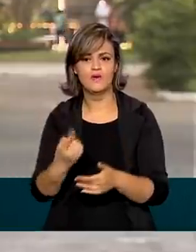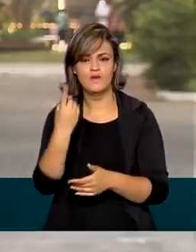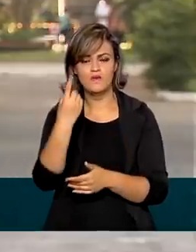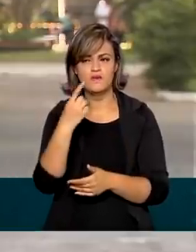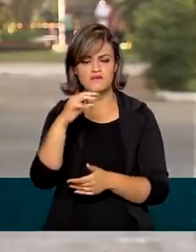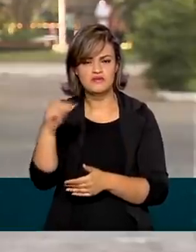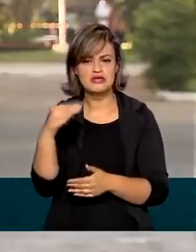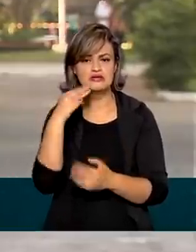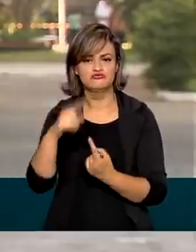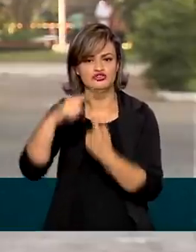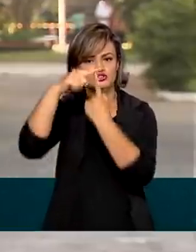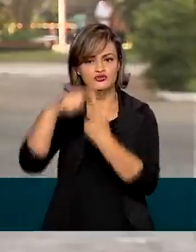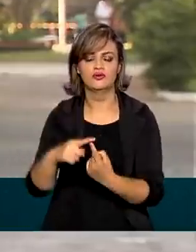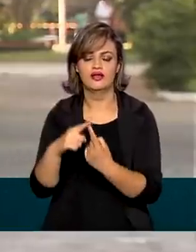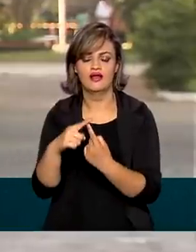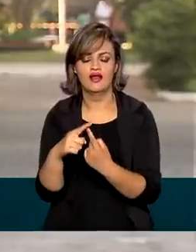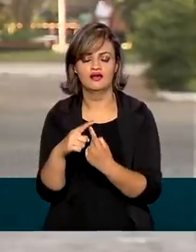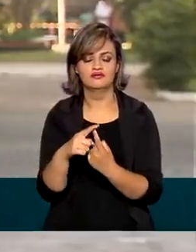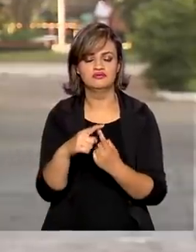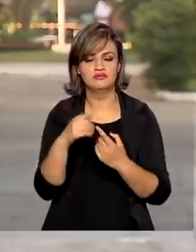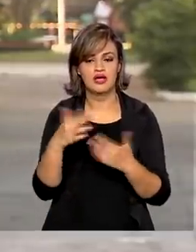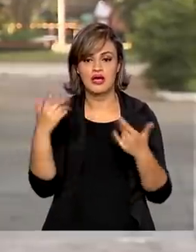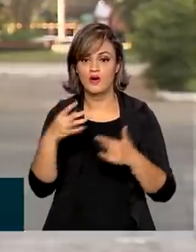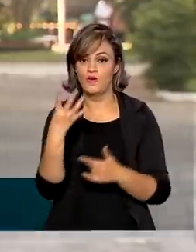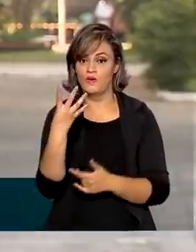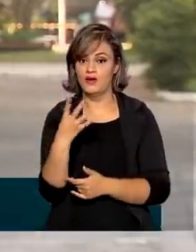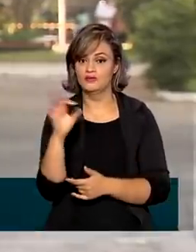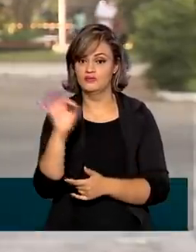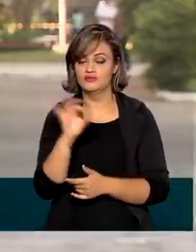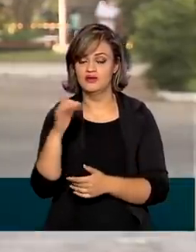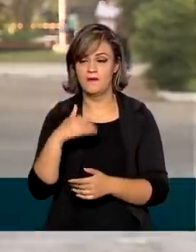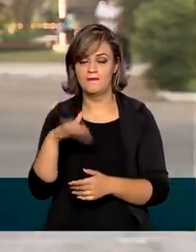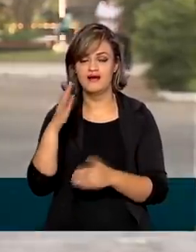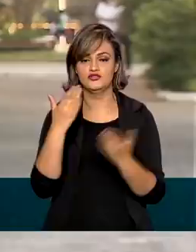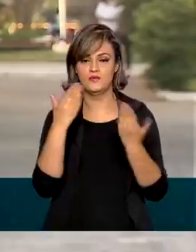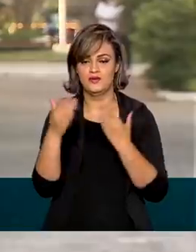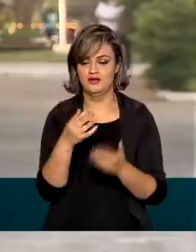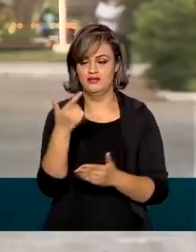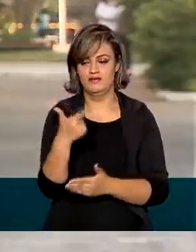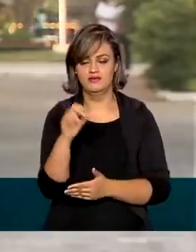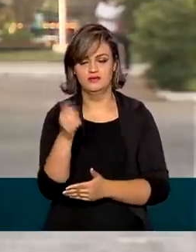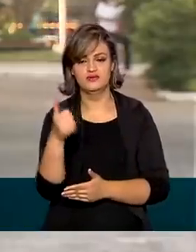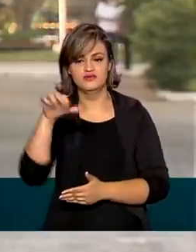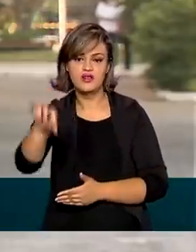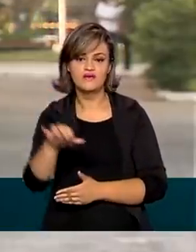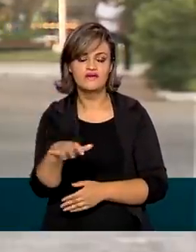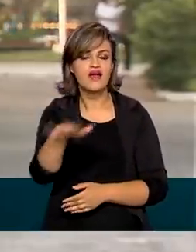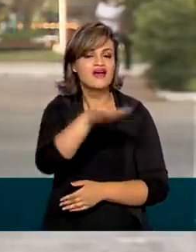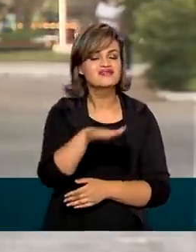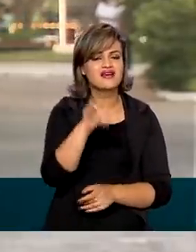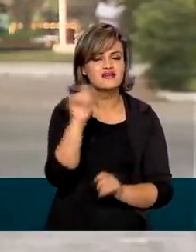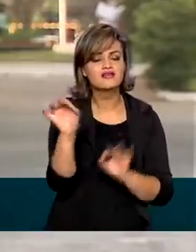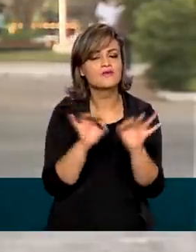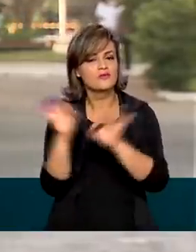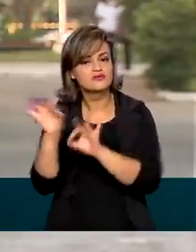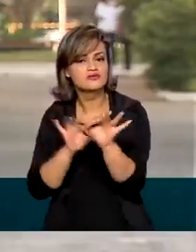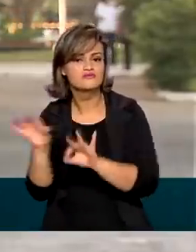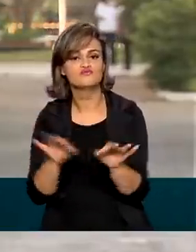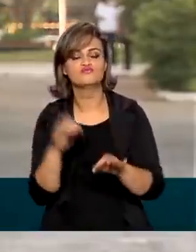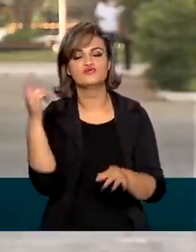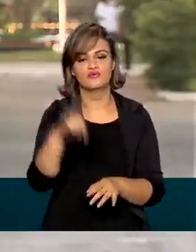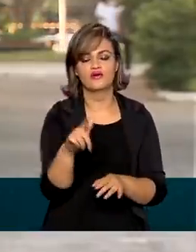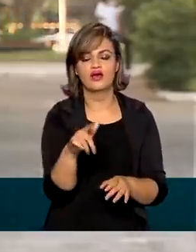toneladas, 4,2% a mais do que em 2019. O setor tem passado por uma reorganização.